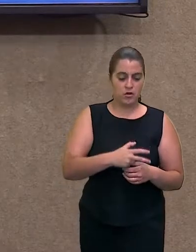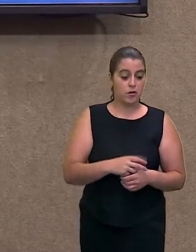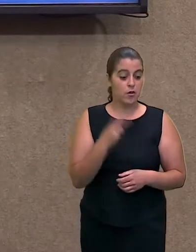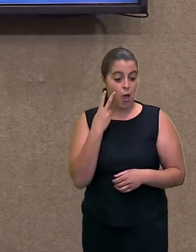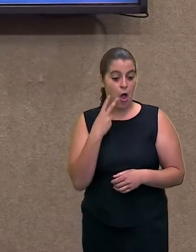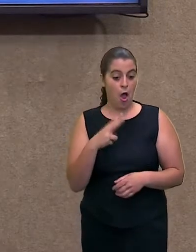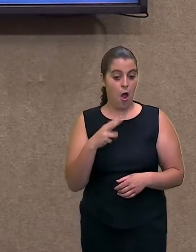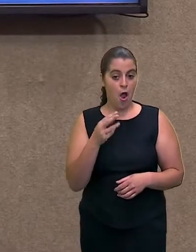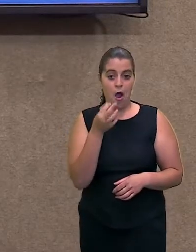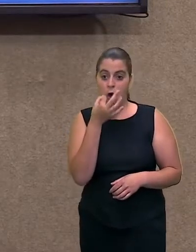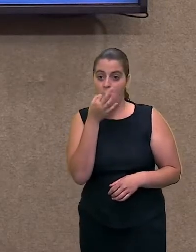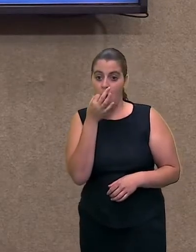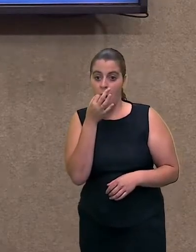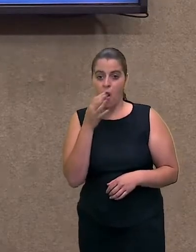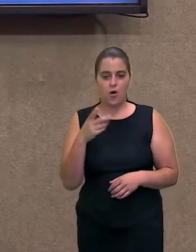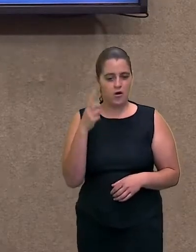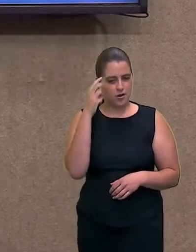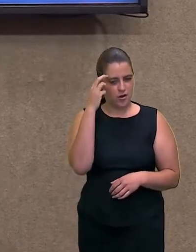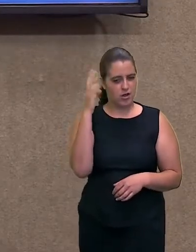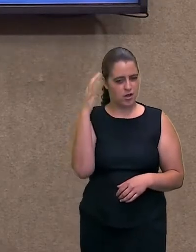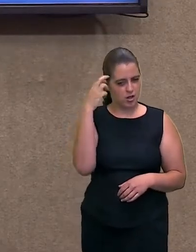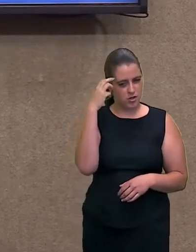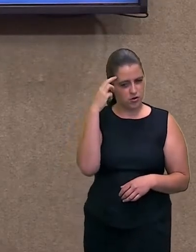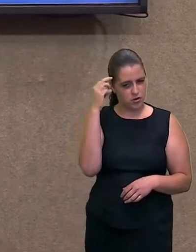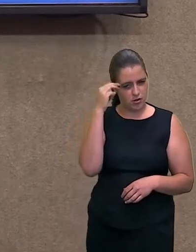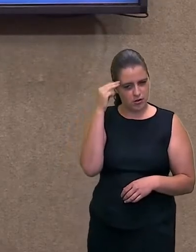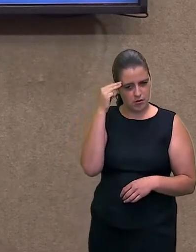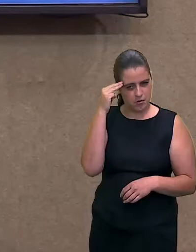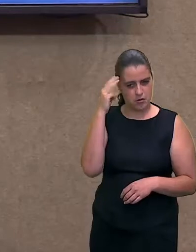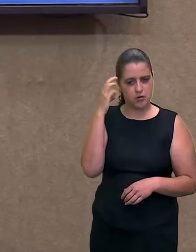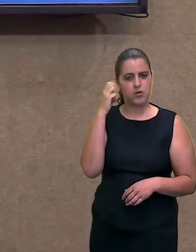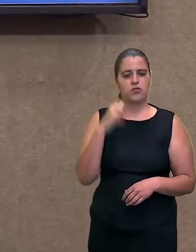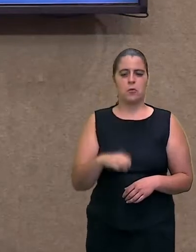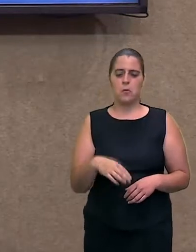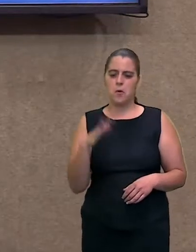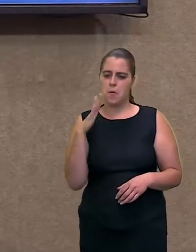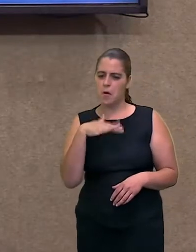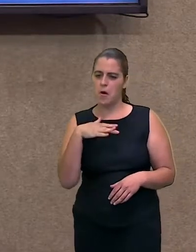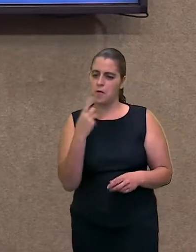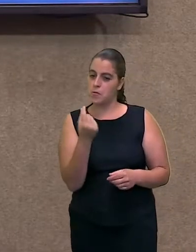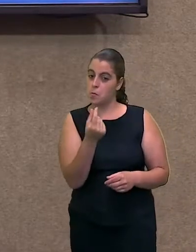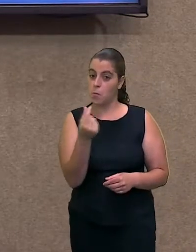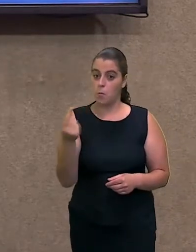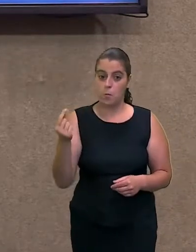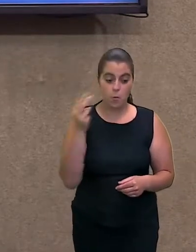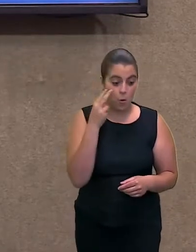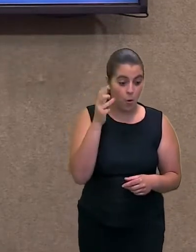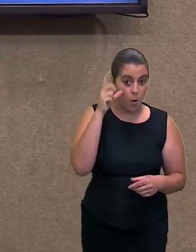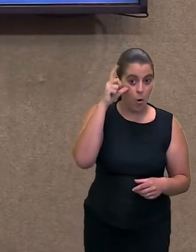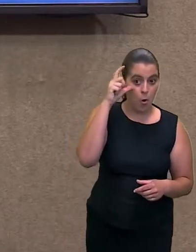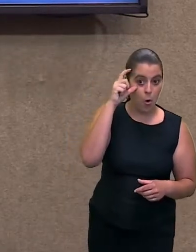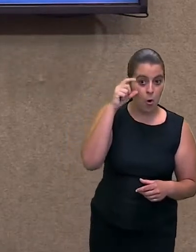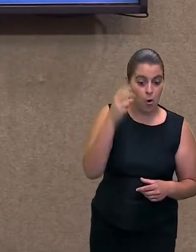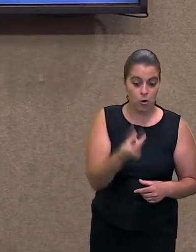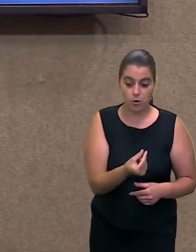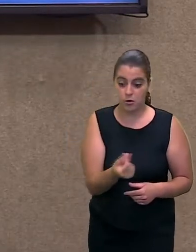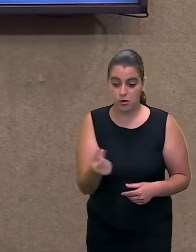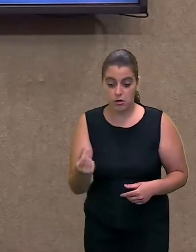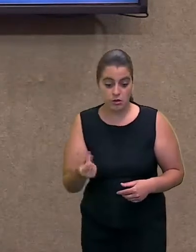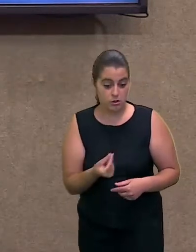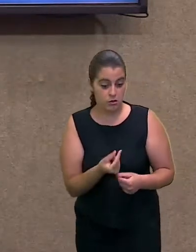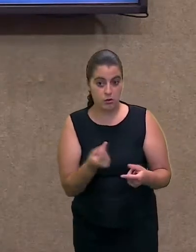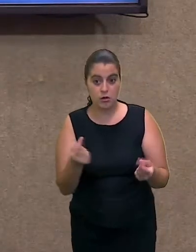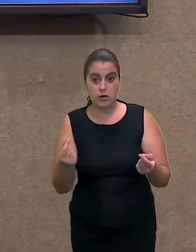chegaram com uma consciência muito maior daquilo que tinha valor financeiro, né? Monetário. Então,